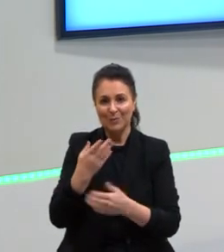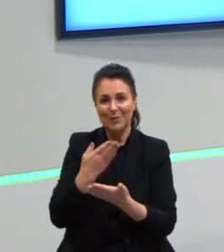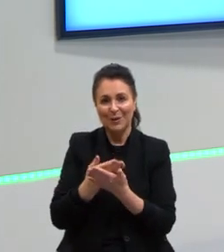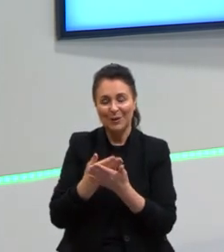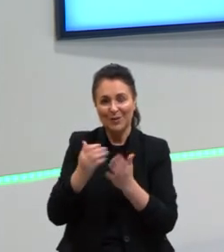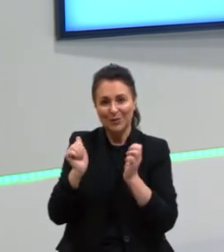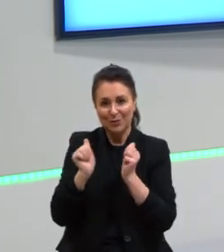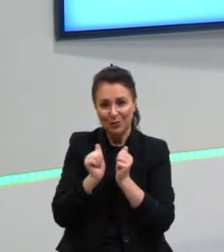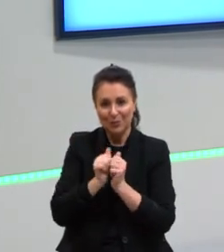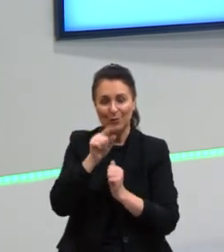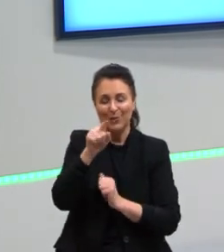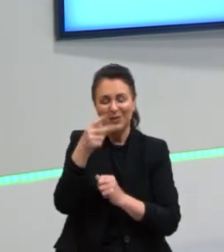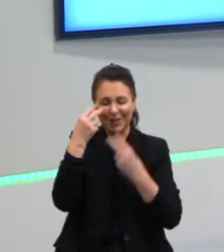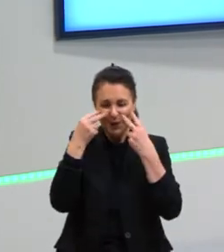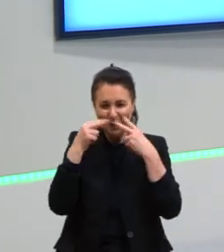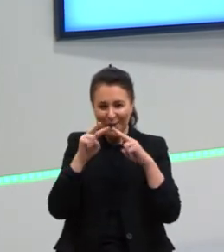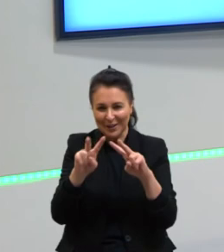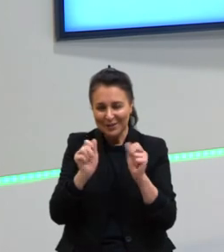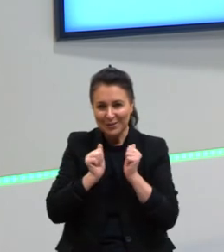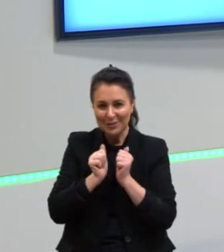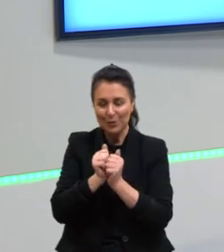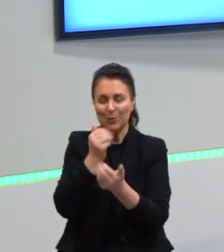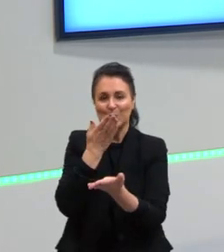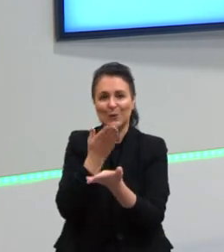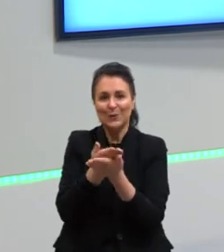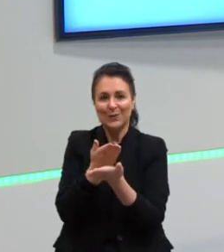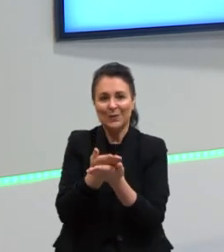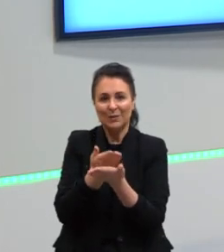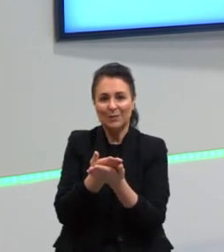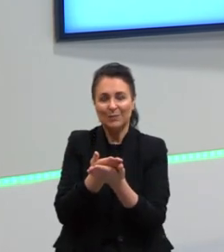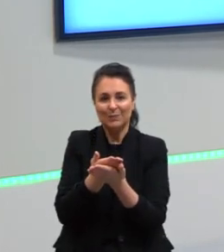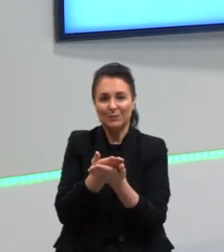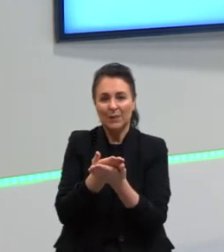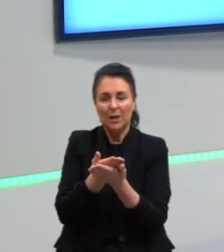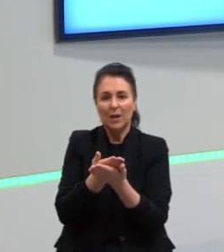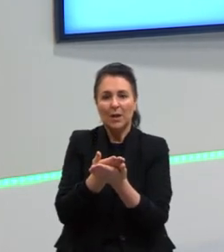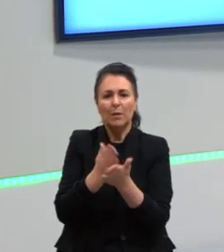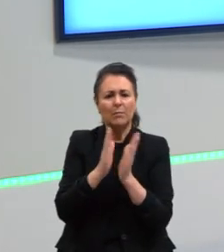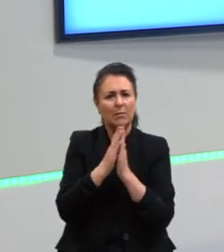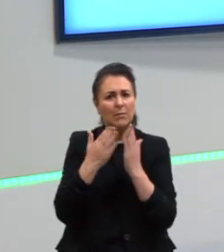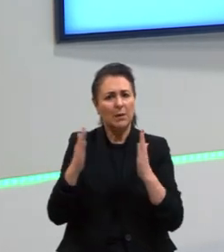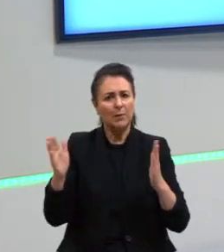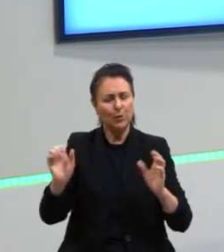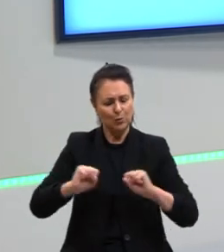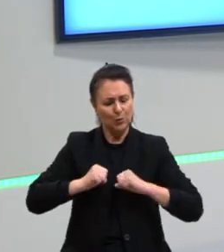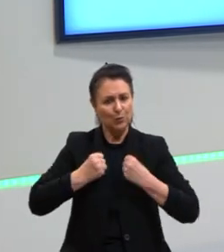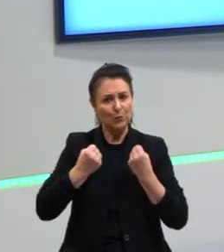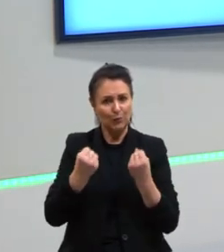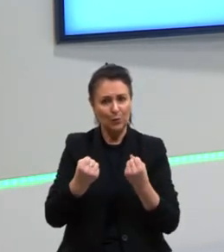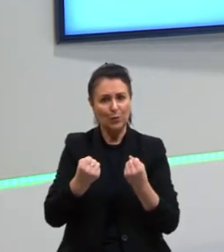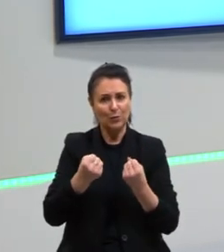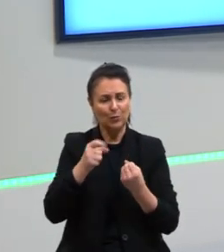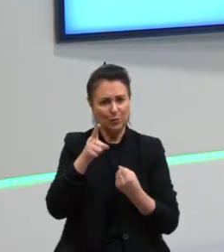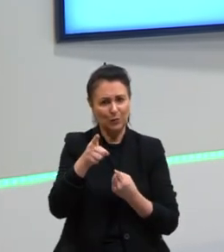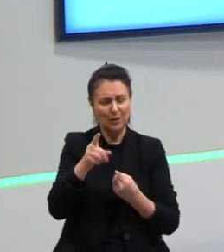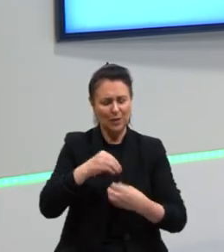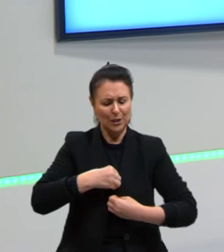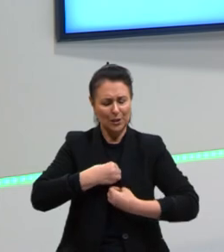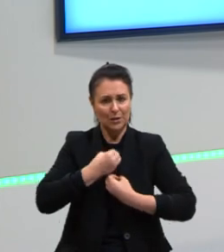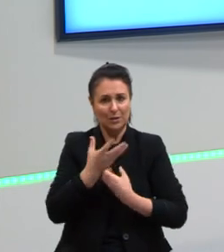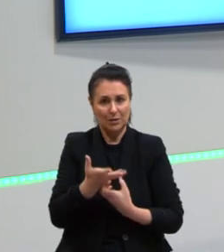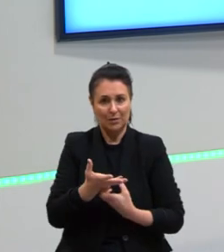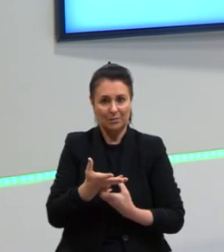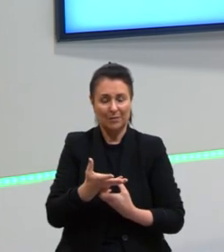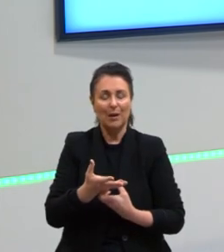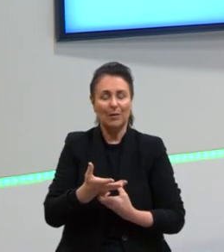aula, vocês estão aí assistindo, acompanhando, estudando. Desde já, eu parabenizo o esforço e o empenho de vocês aí. Gente, vai